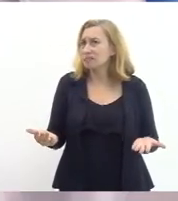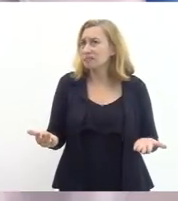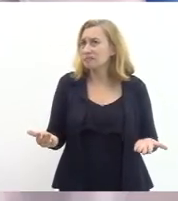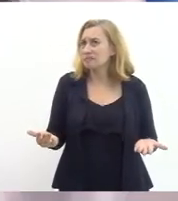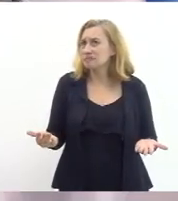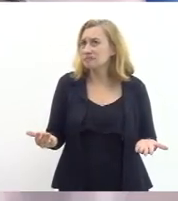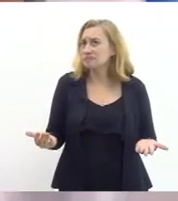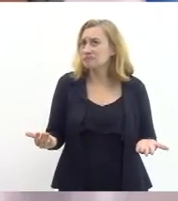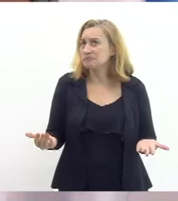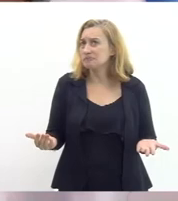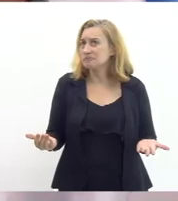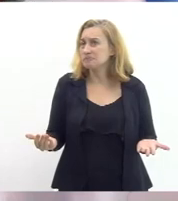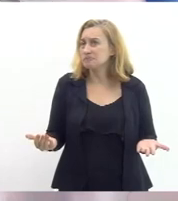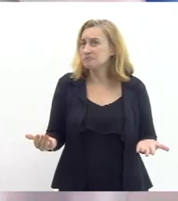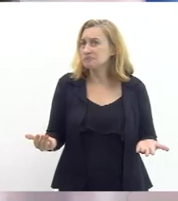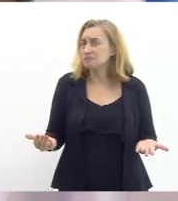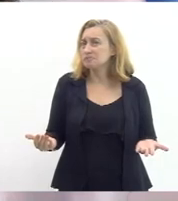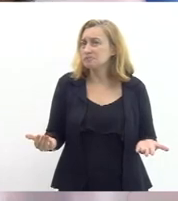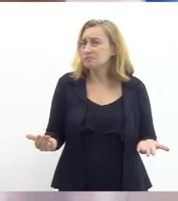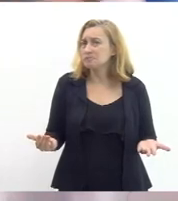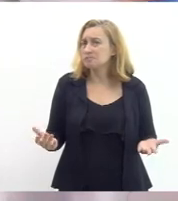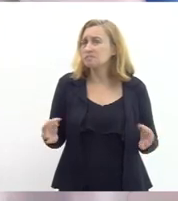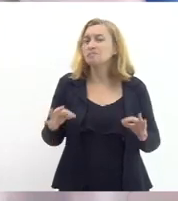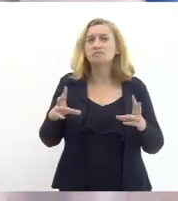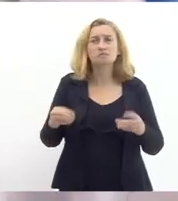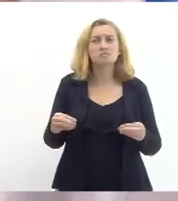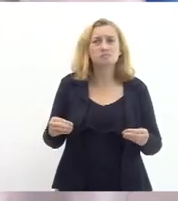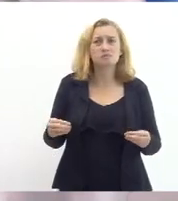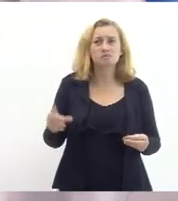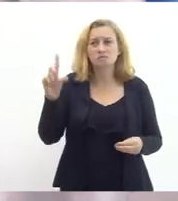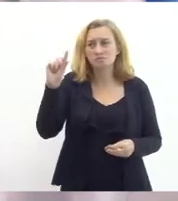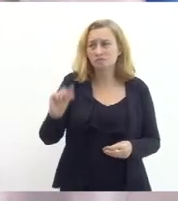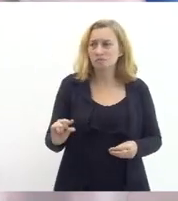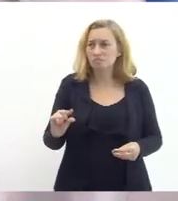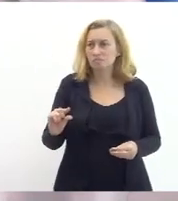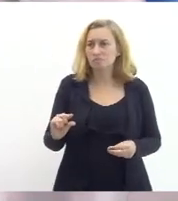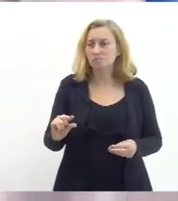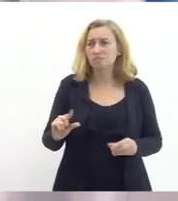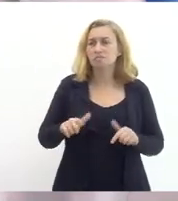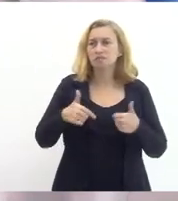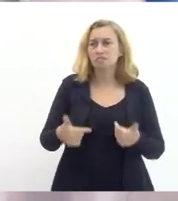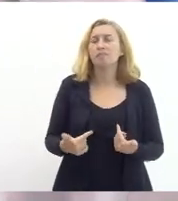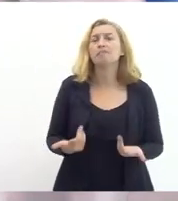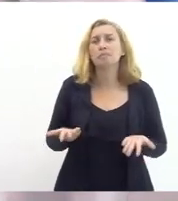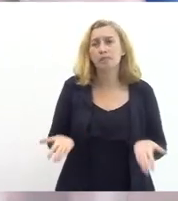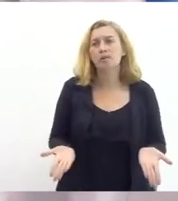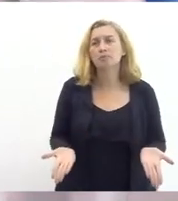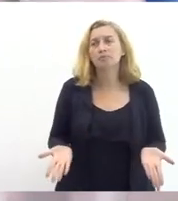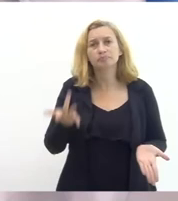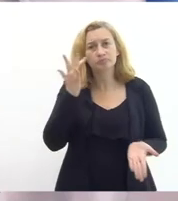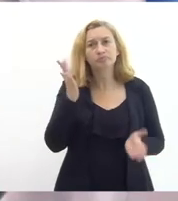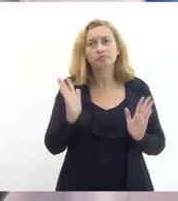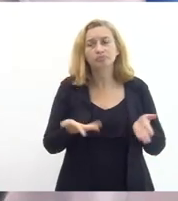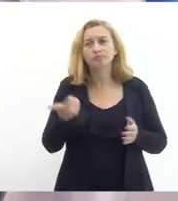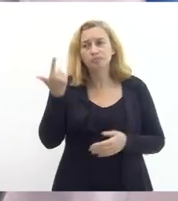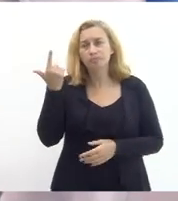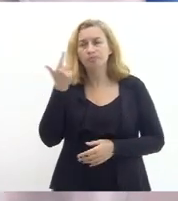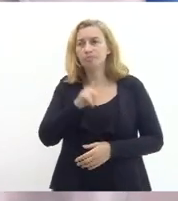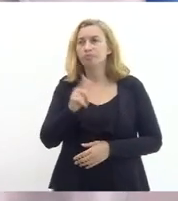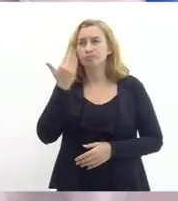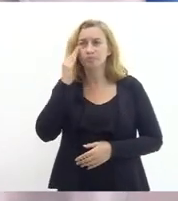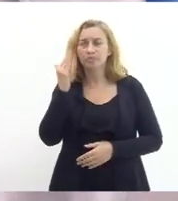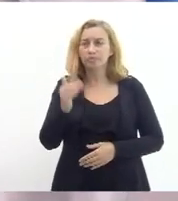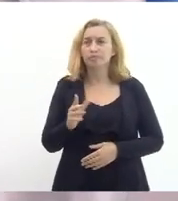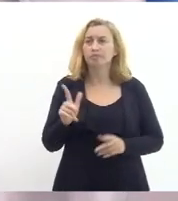tentativas de colocar tudo em condições mínimas de funcionamento então eu acho que a gente hoje conseguiu um entendimento comum